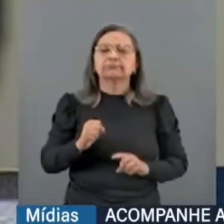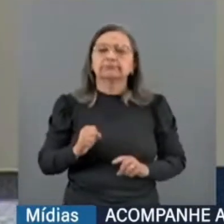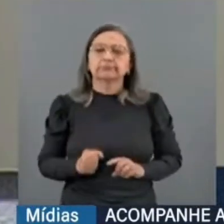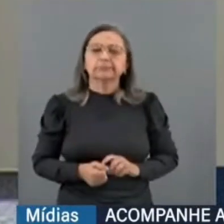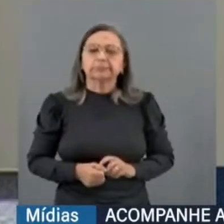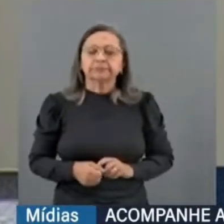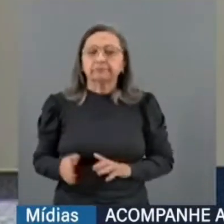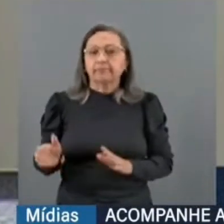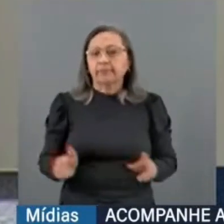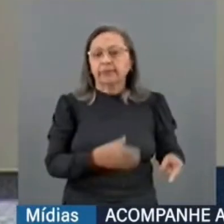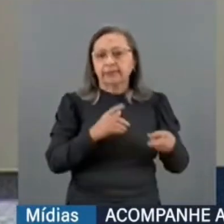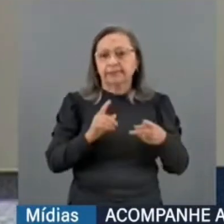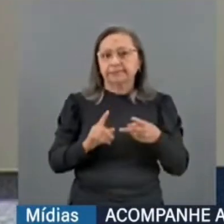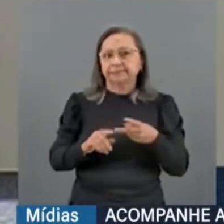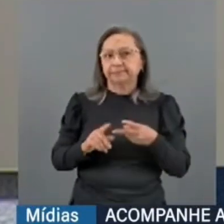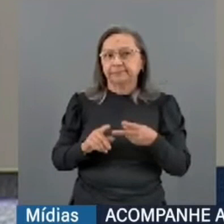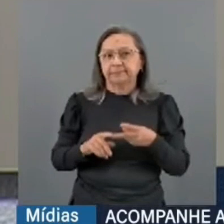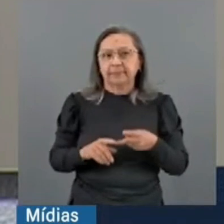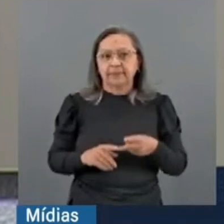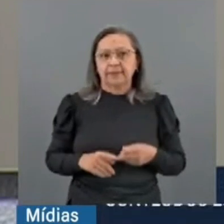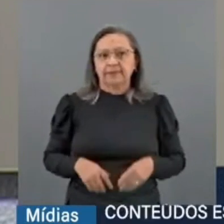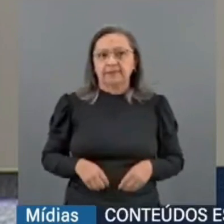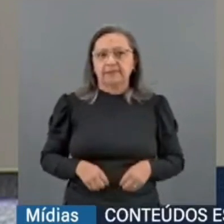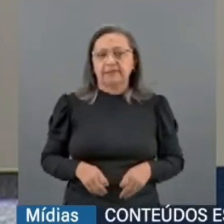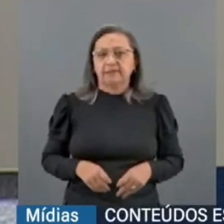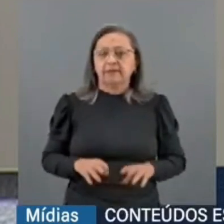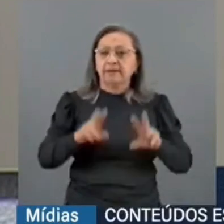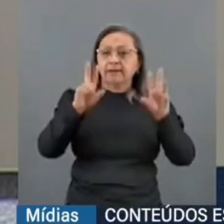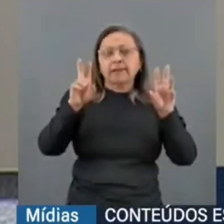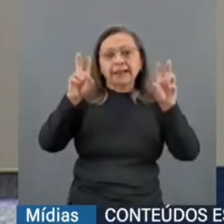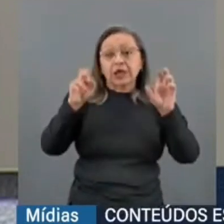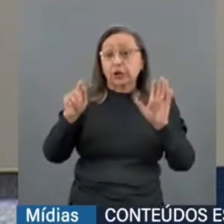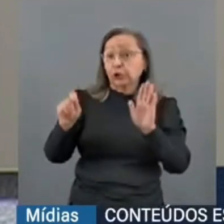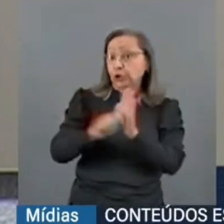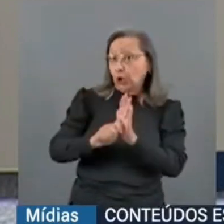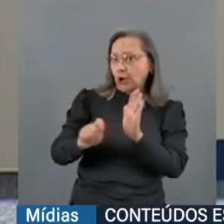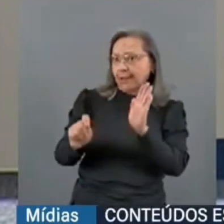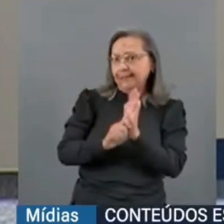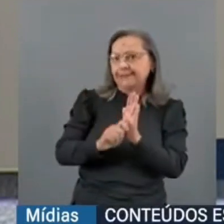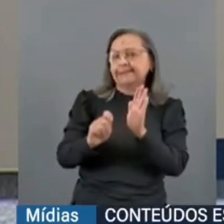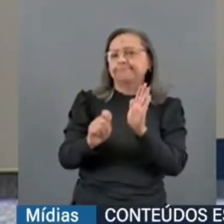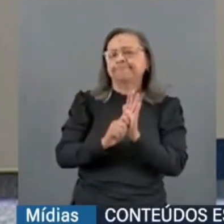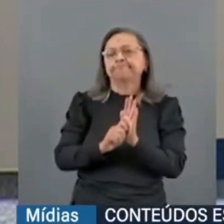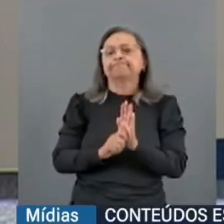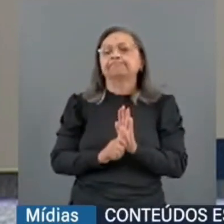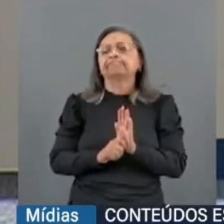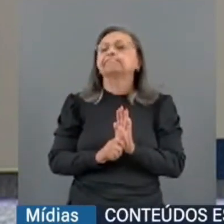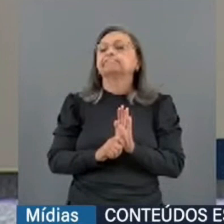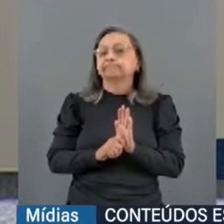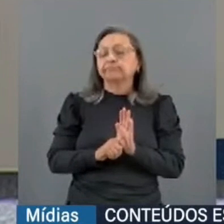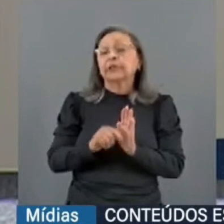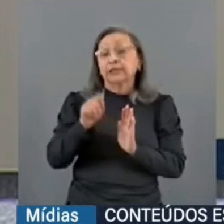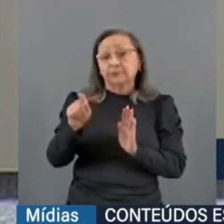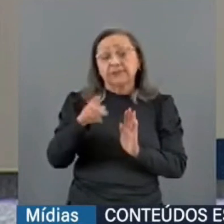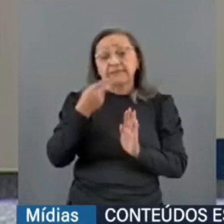Com relação à questão de drogas, e V. Exª